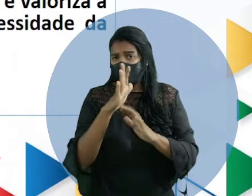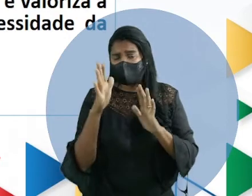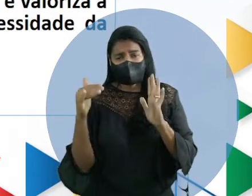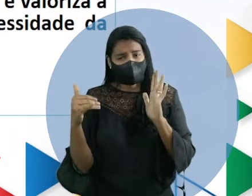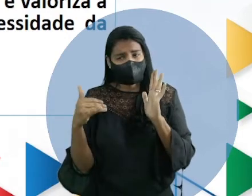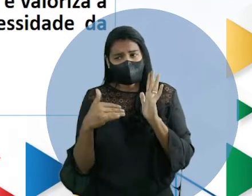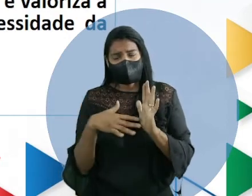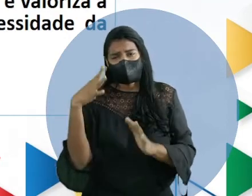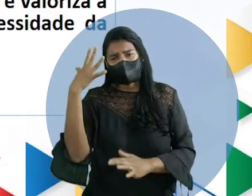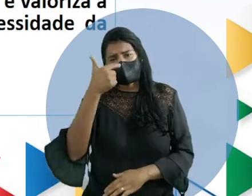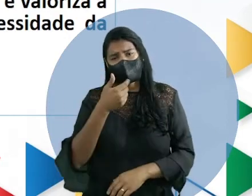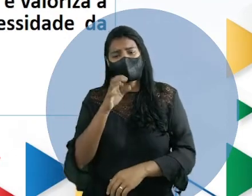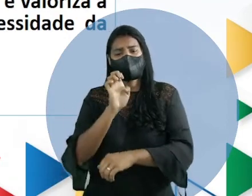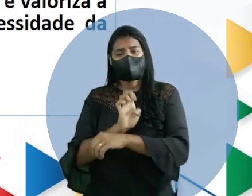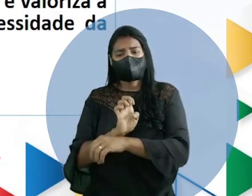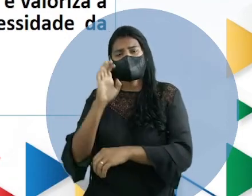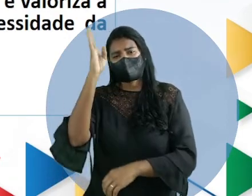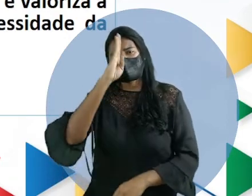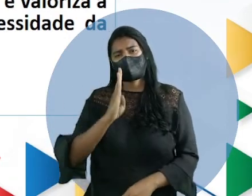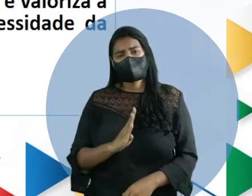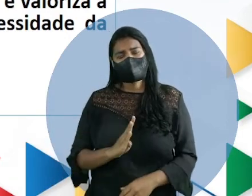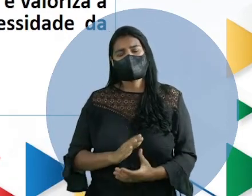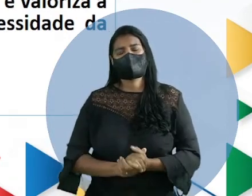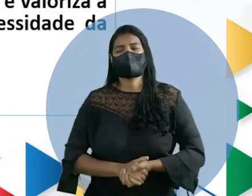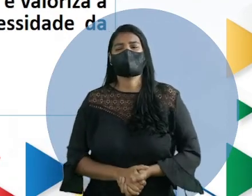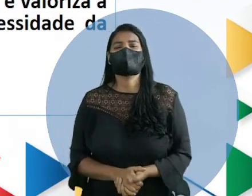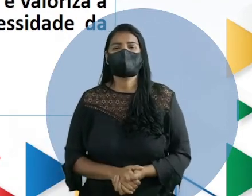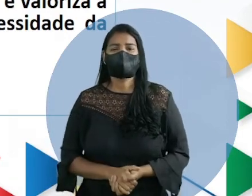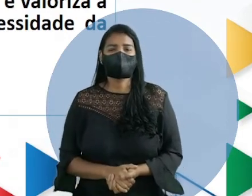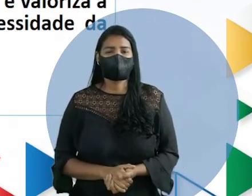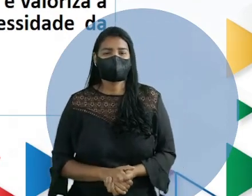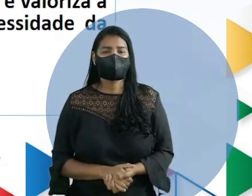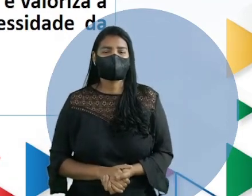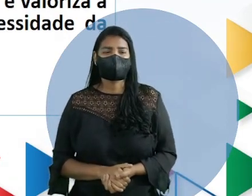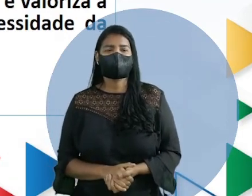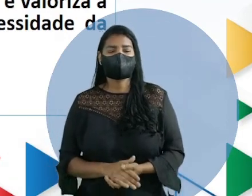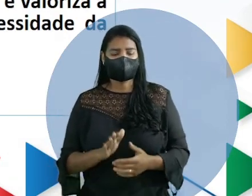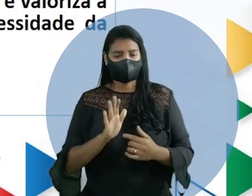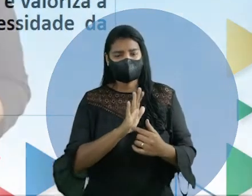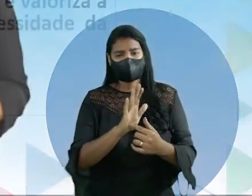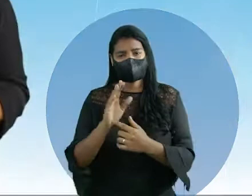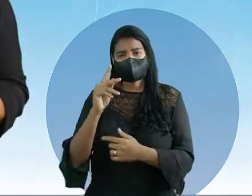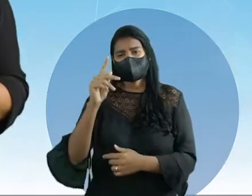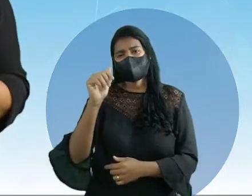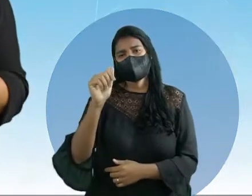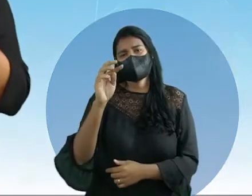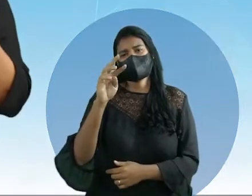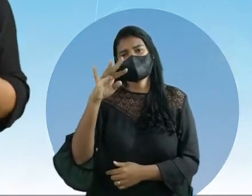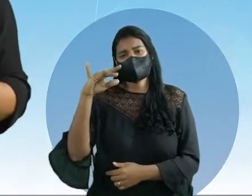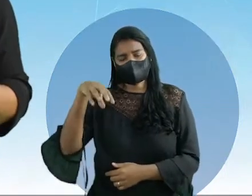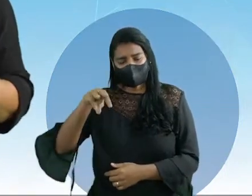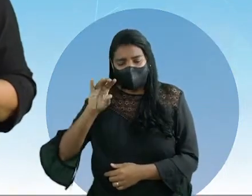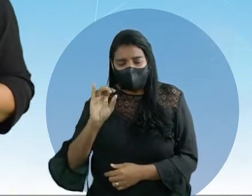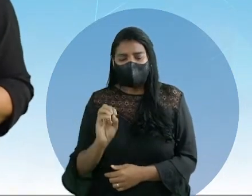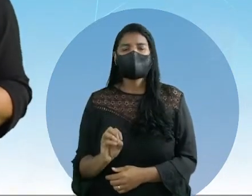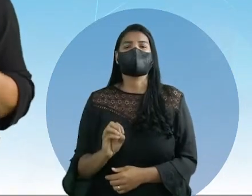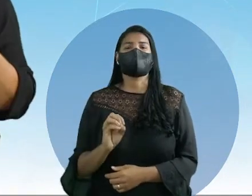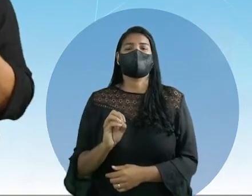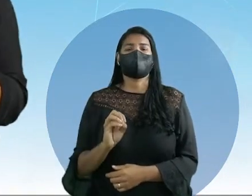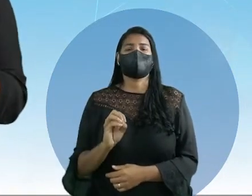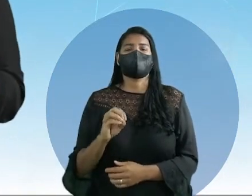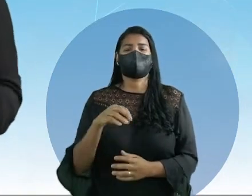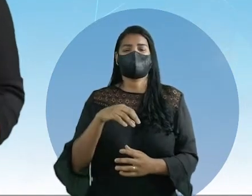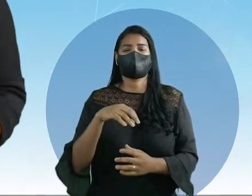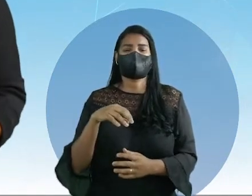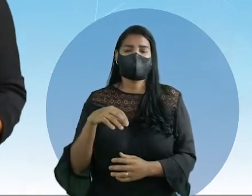no nosso estado e no nosso Brasil, sim. E eles, alguns, são patrimônios naturais da humanidade. Esse selo, como eu disse antes,